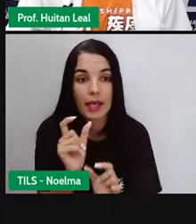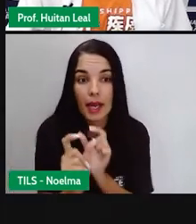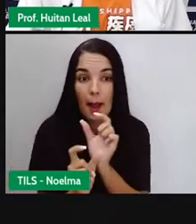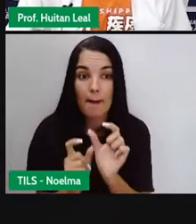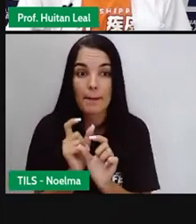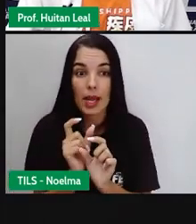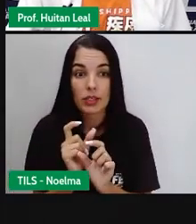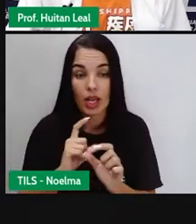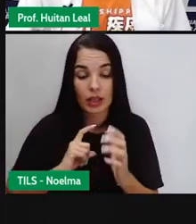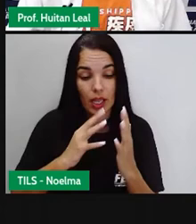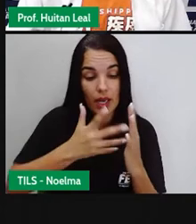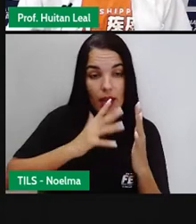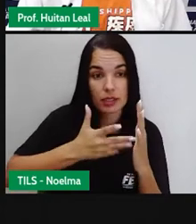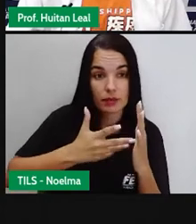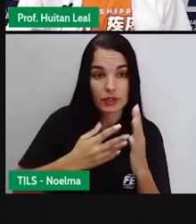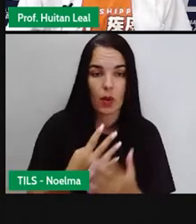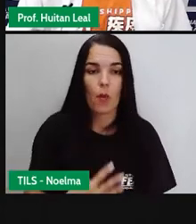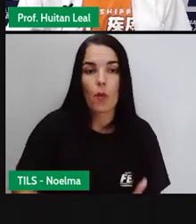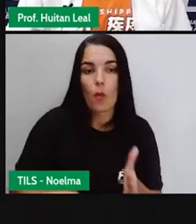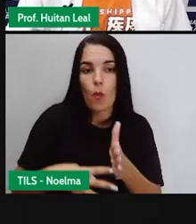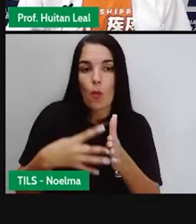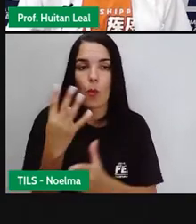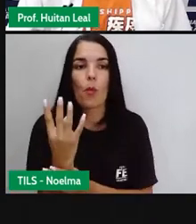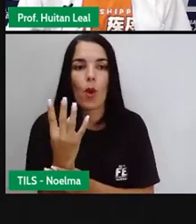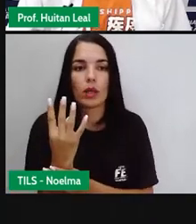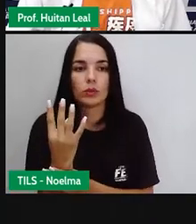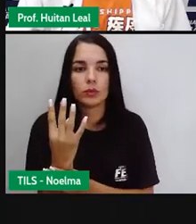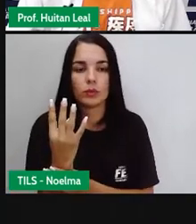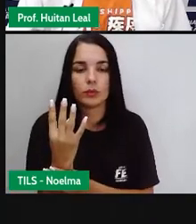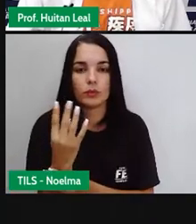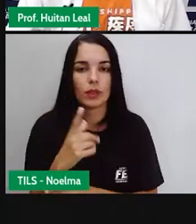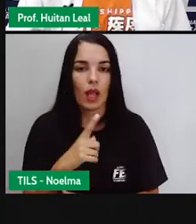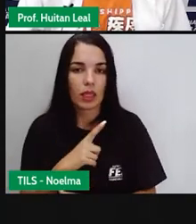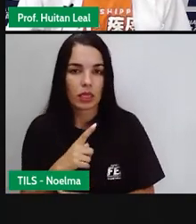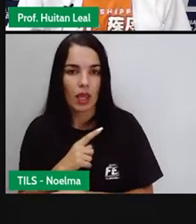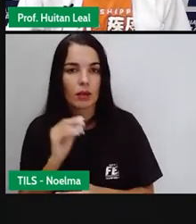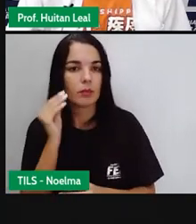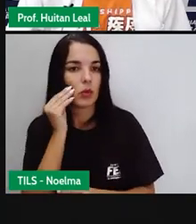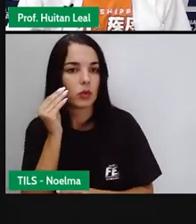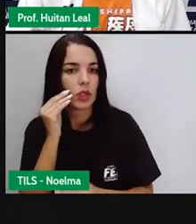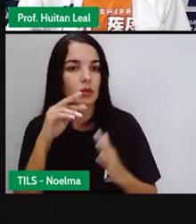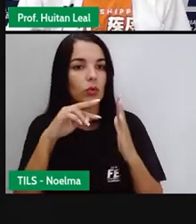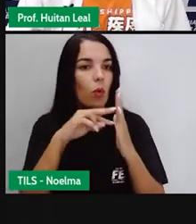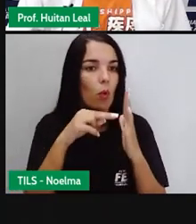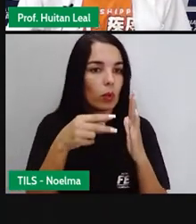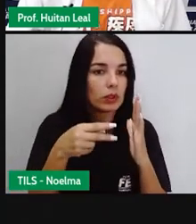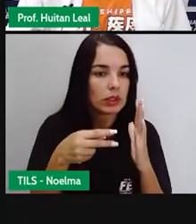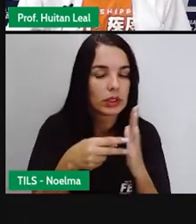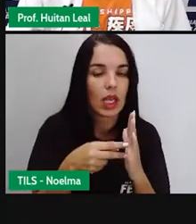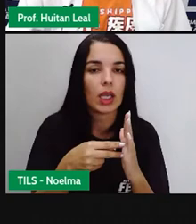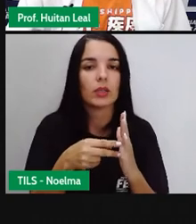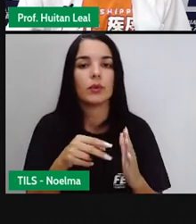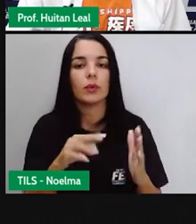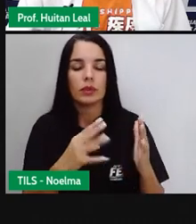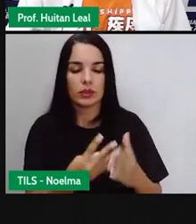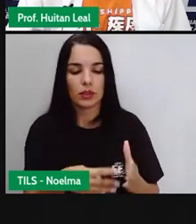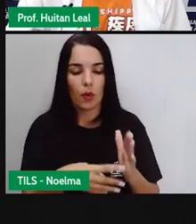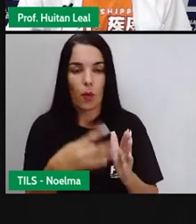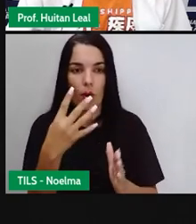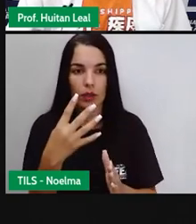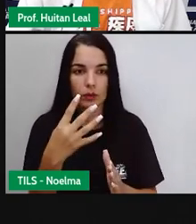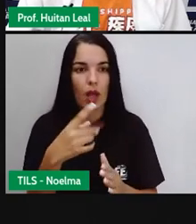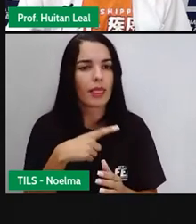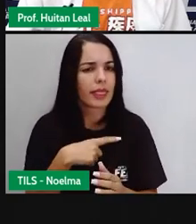em quatro. Esses quatro tipos, teoricamente, como eu já disse também, existem muitos outros.